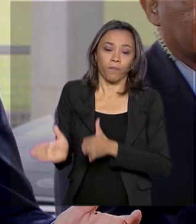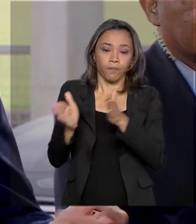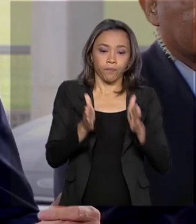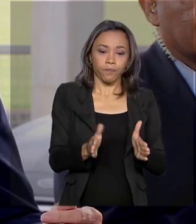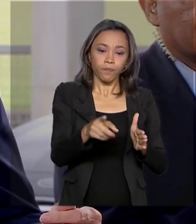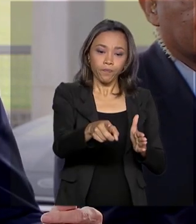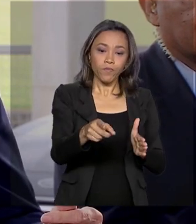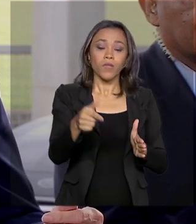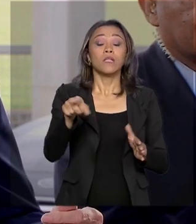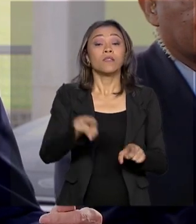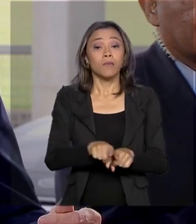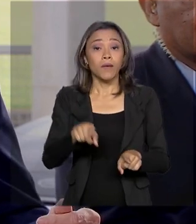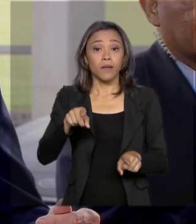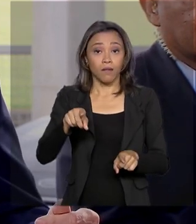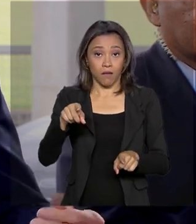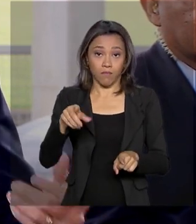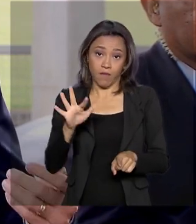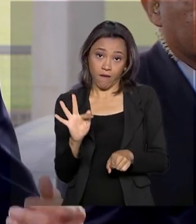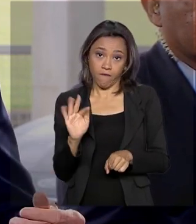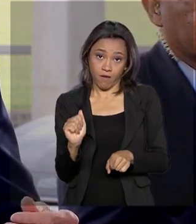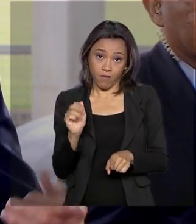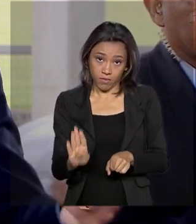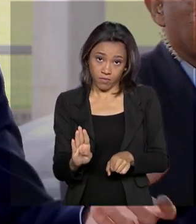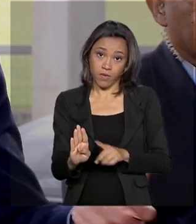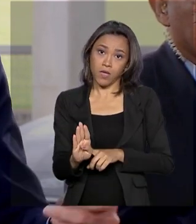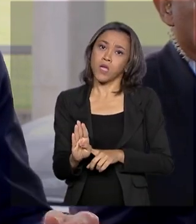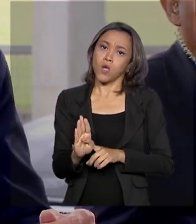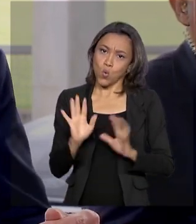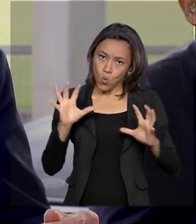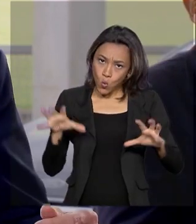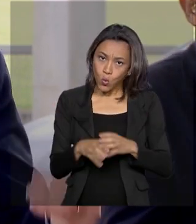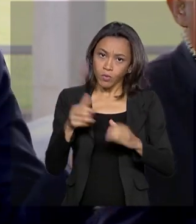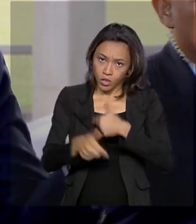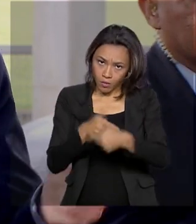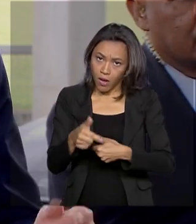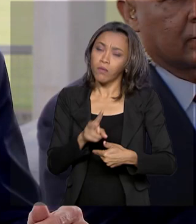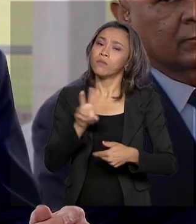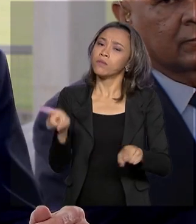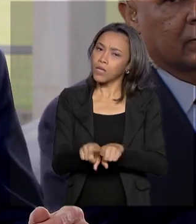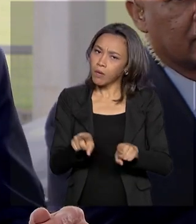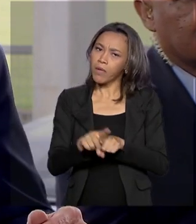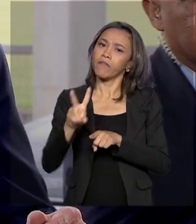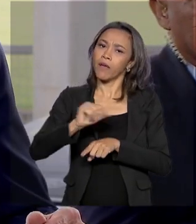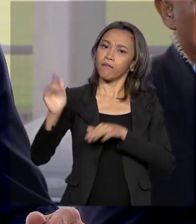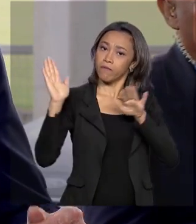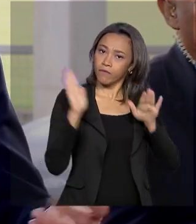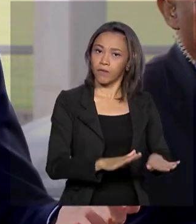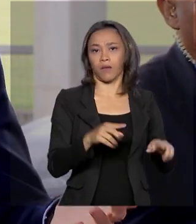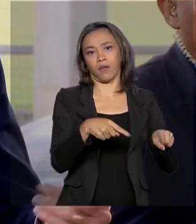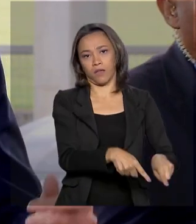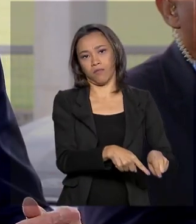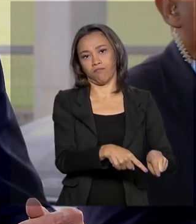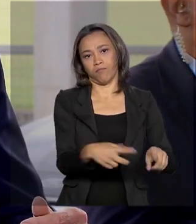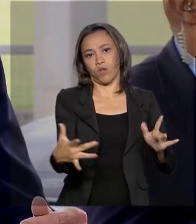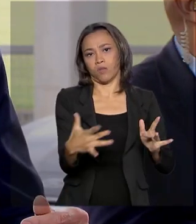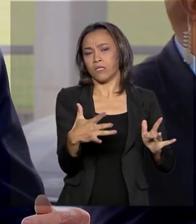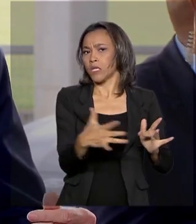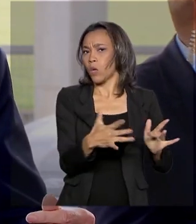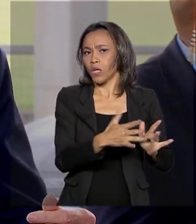mais de uma dezena de militares, quando voltar também vão passar o carnaval em quarentena. Então é